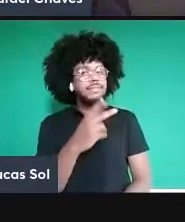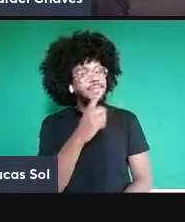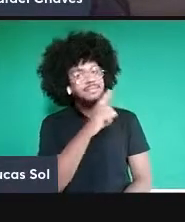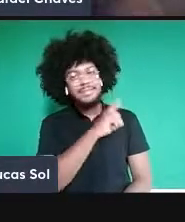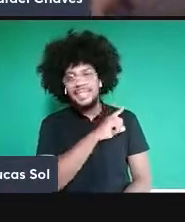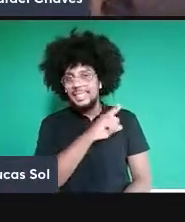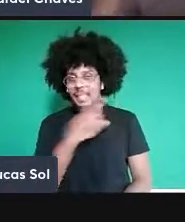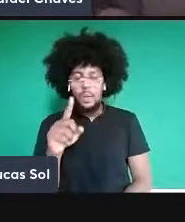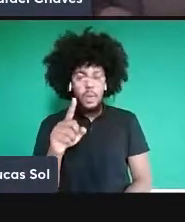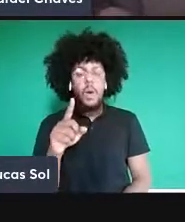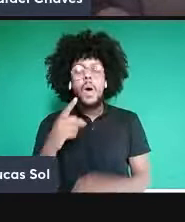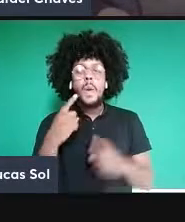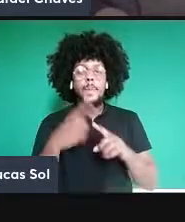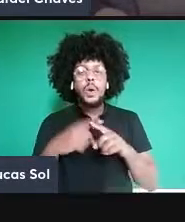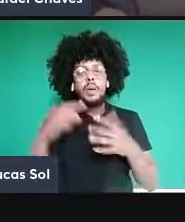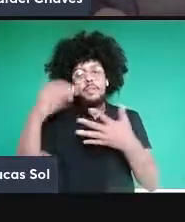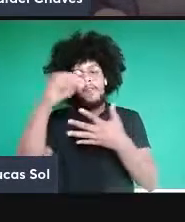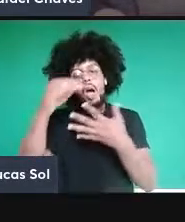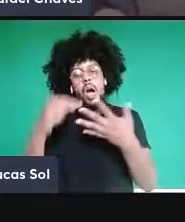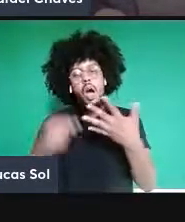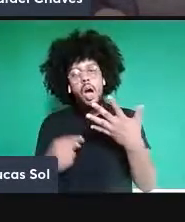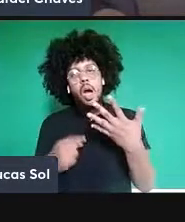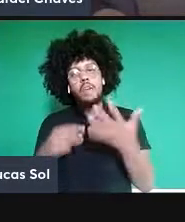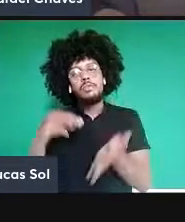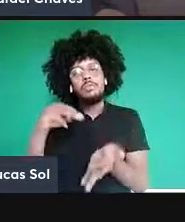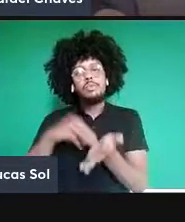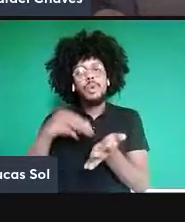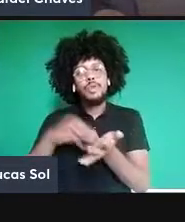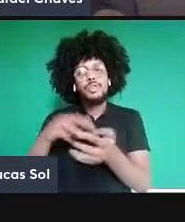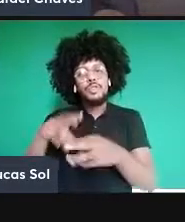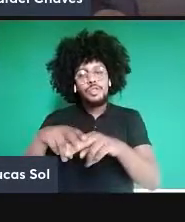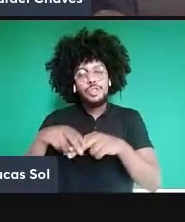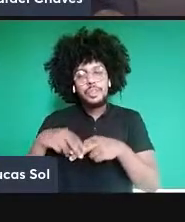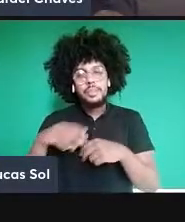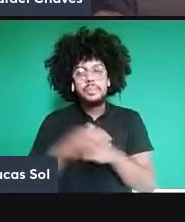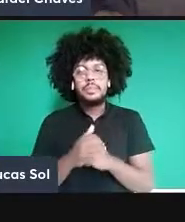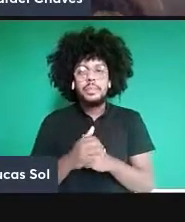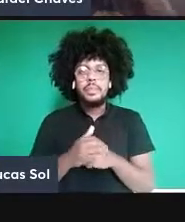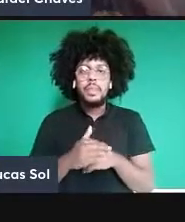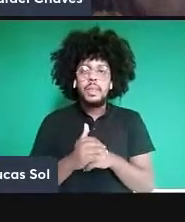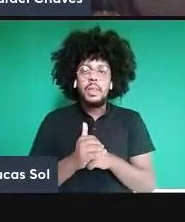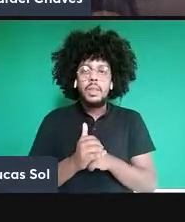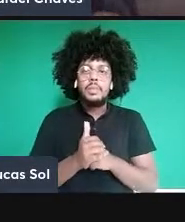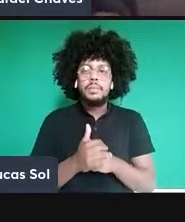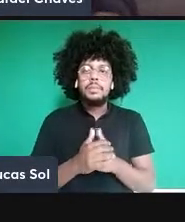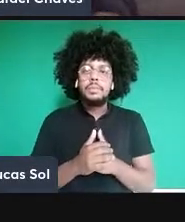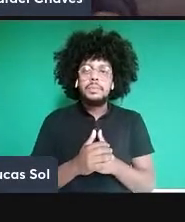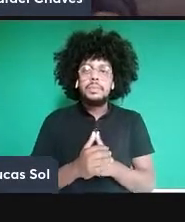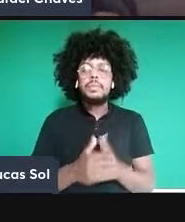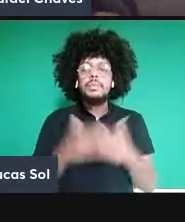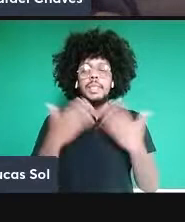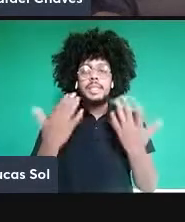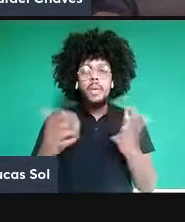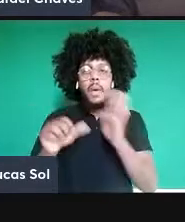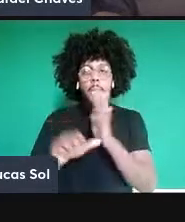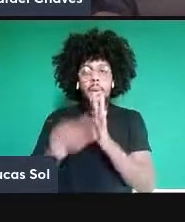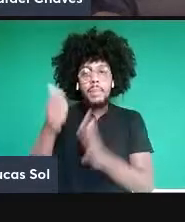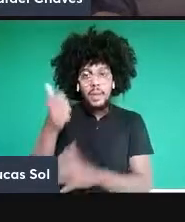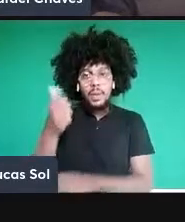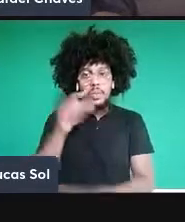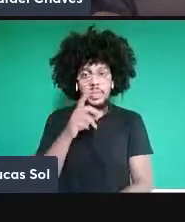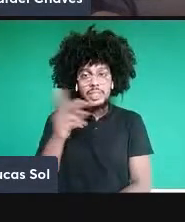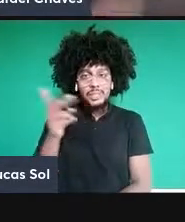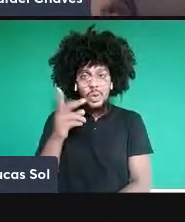motivos, dois pioneiros que foram o Turing e o Church, a primeira coisa que eles tiveram que fazer foi